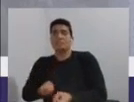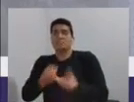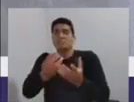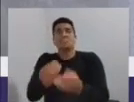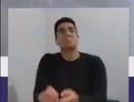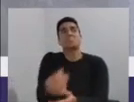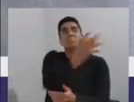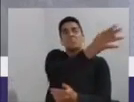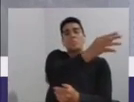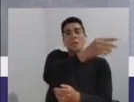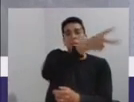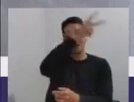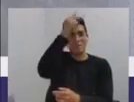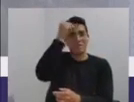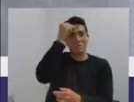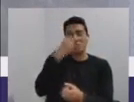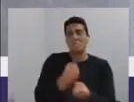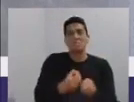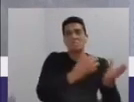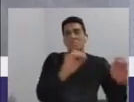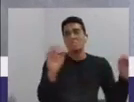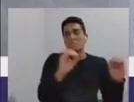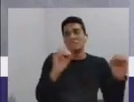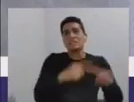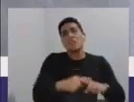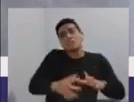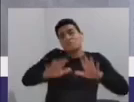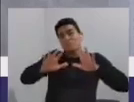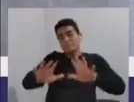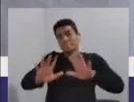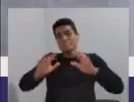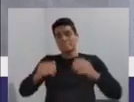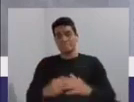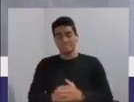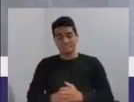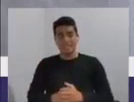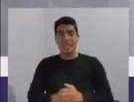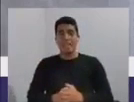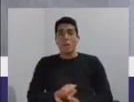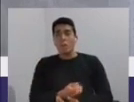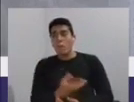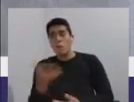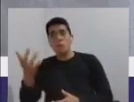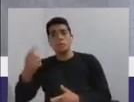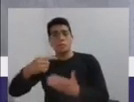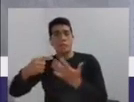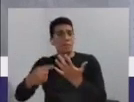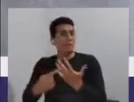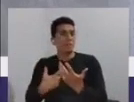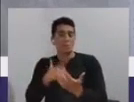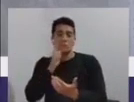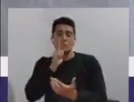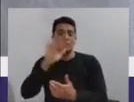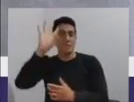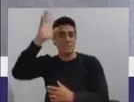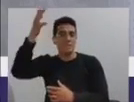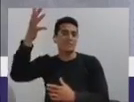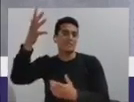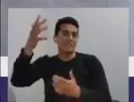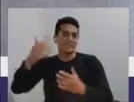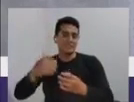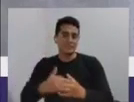ficavam como está. Muitas coisas não conseguiram ser resolvidas. Então,